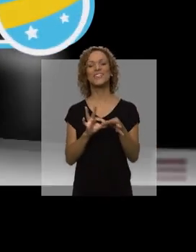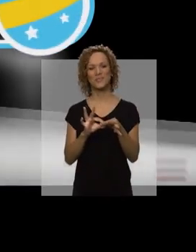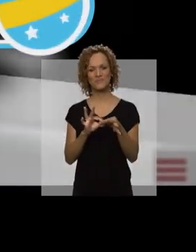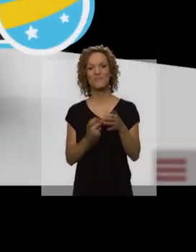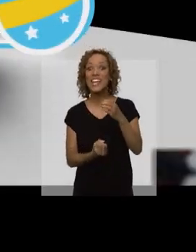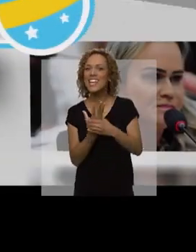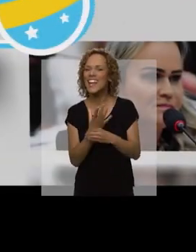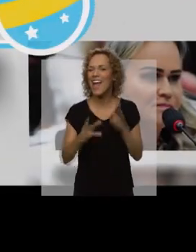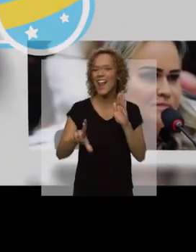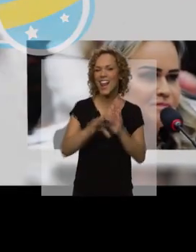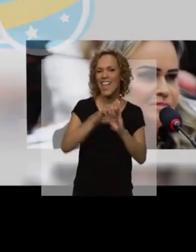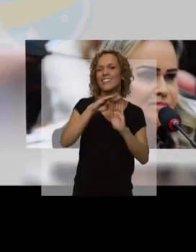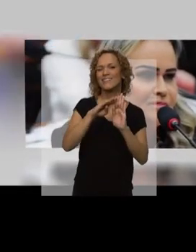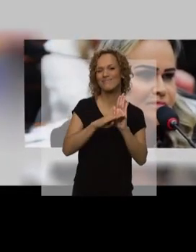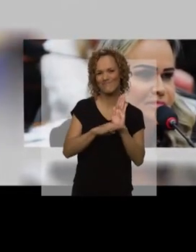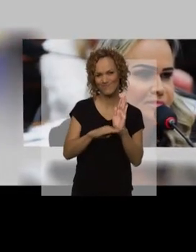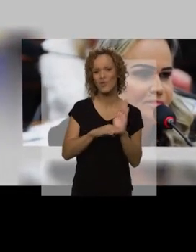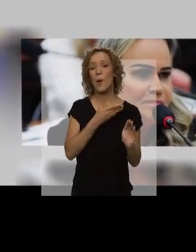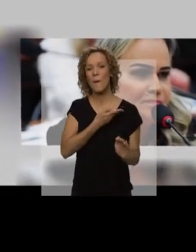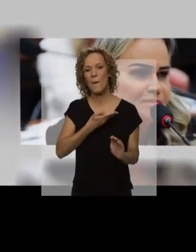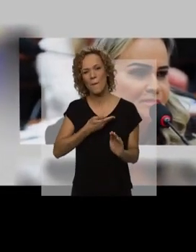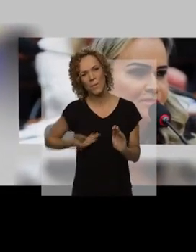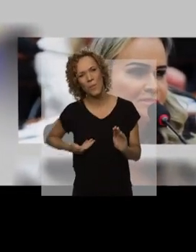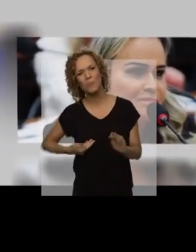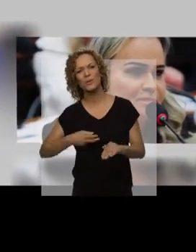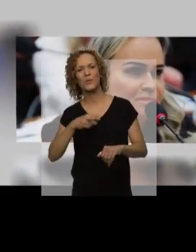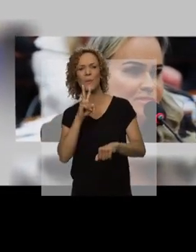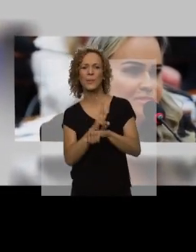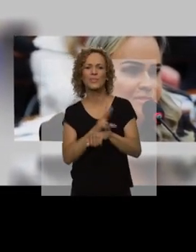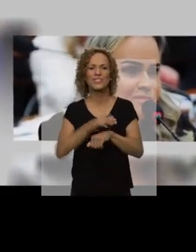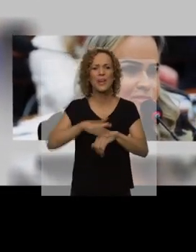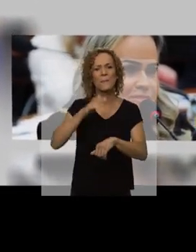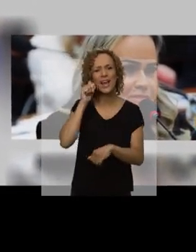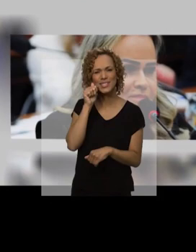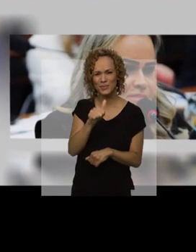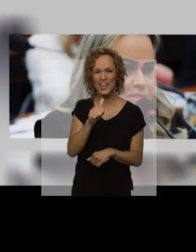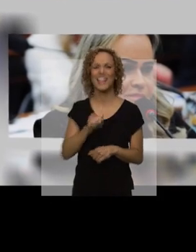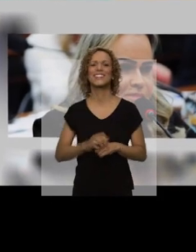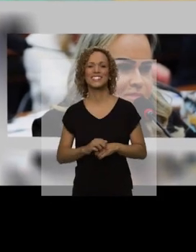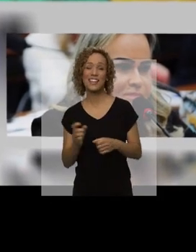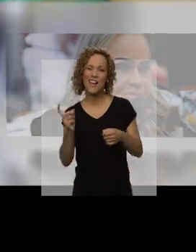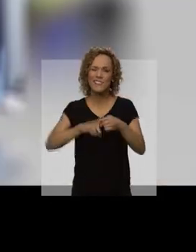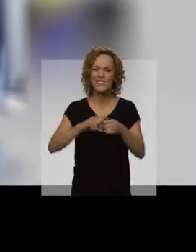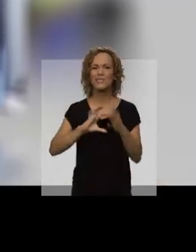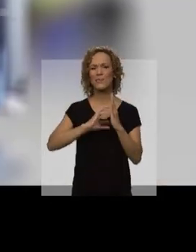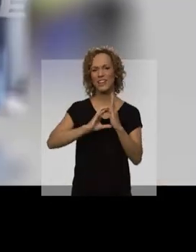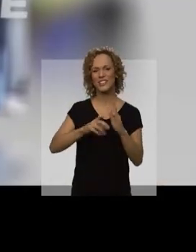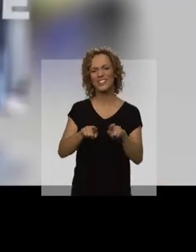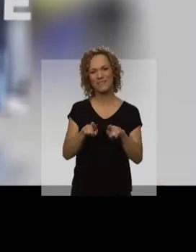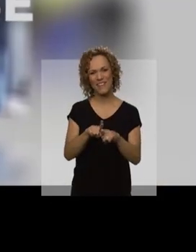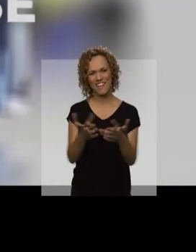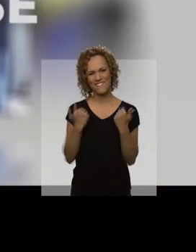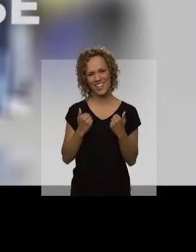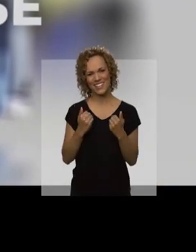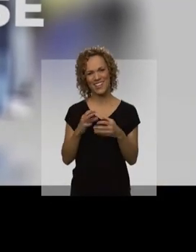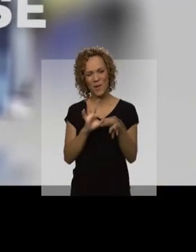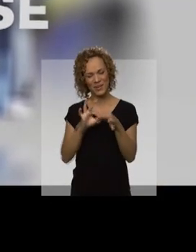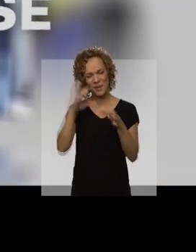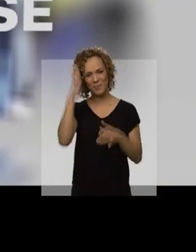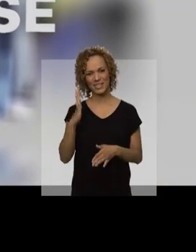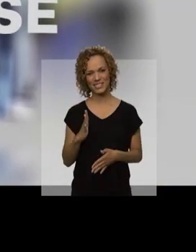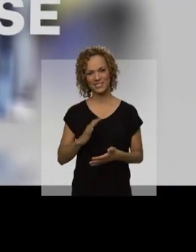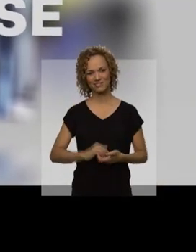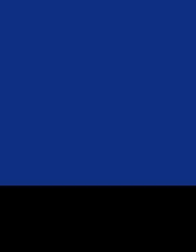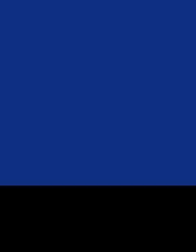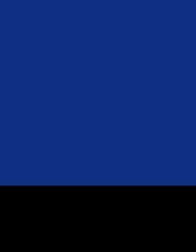Ligue o Modo União. Vamos criar leis e construir políticas públicas para trazer mais proteção às mulheres. Feliz você também. Vem